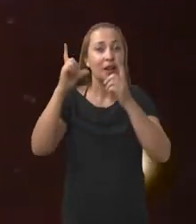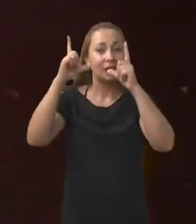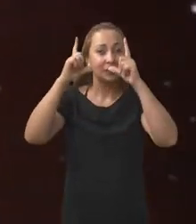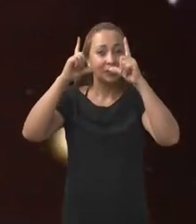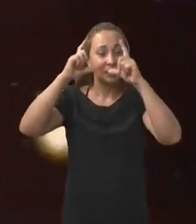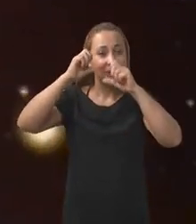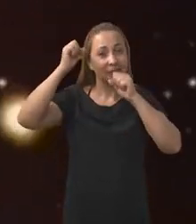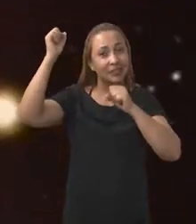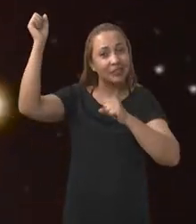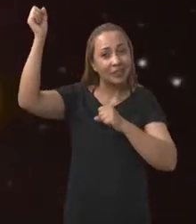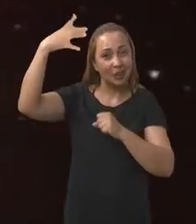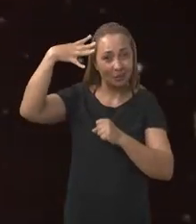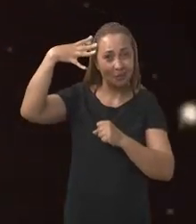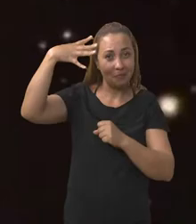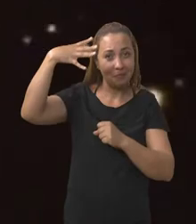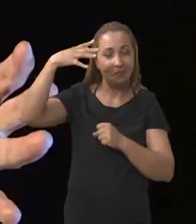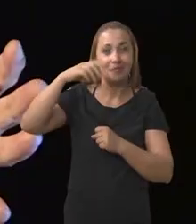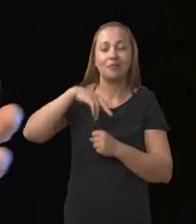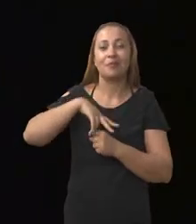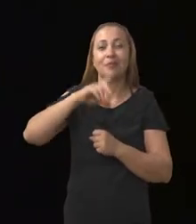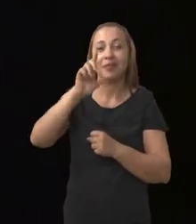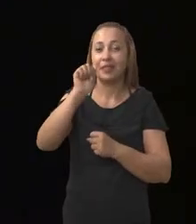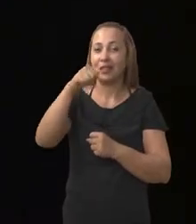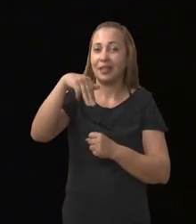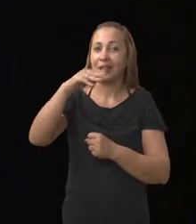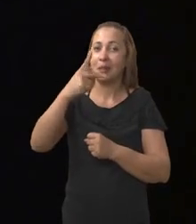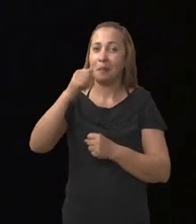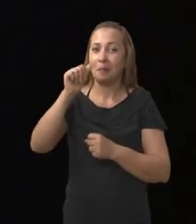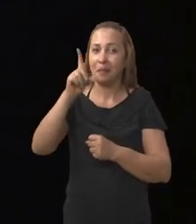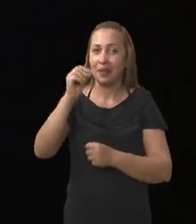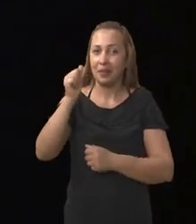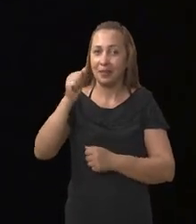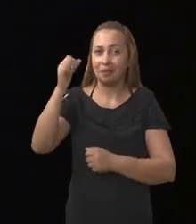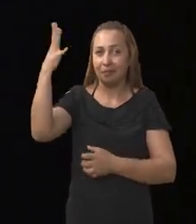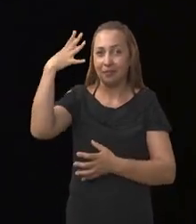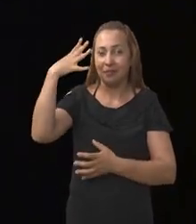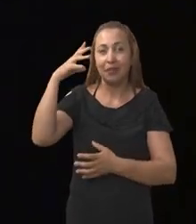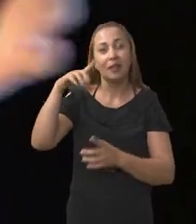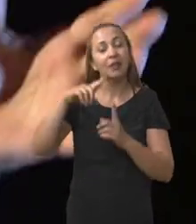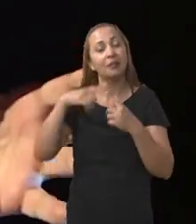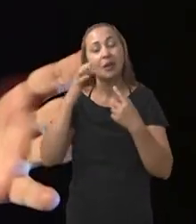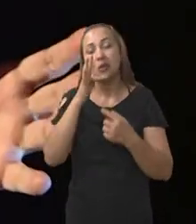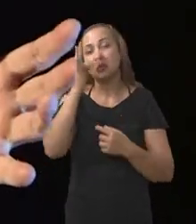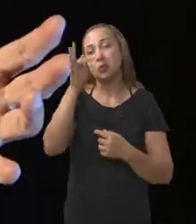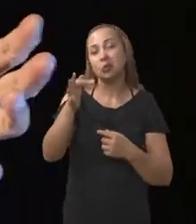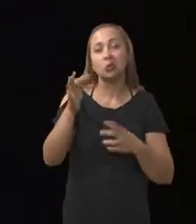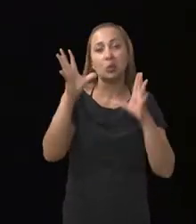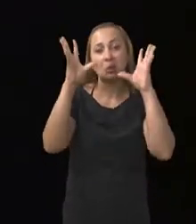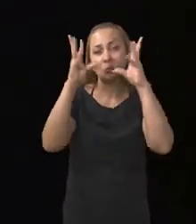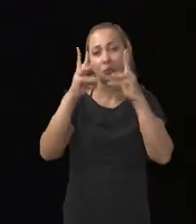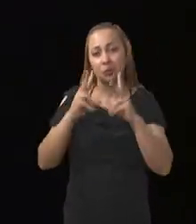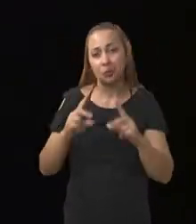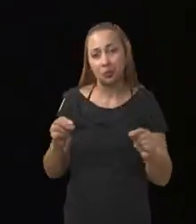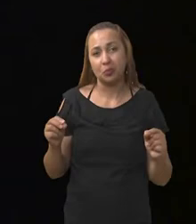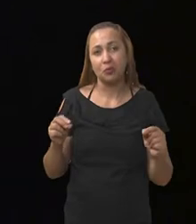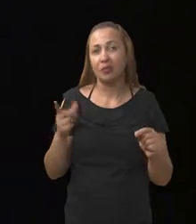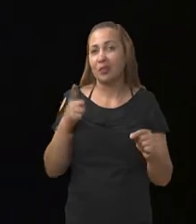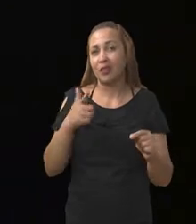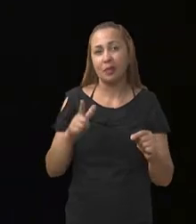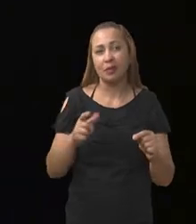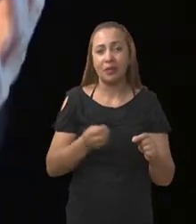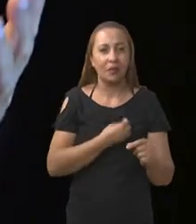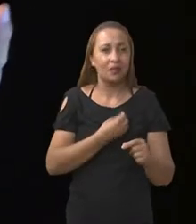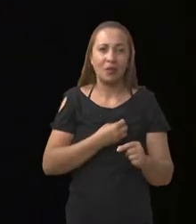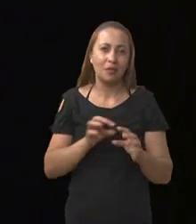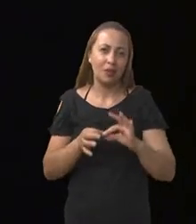Aliás, a maioria ainda hoje é a base de lâmpadas. E essas lâmpadas, elas se deterioram. Essas lâmpadas, elas não